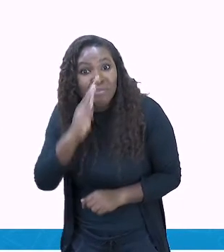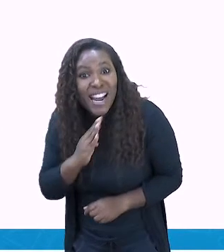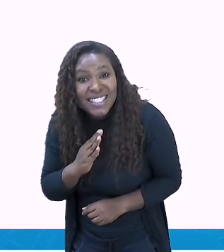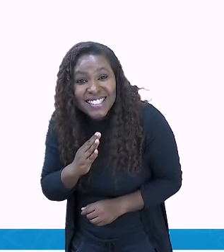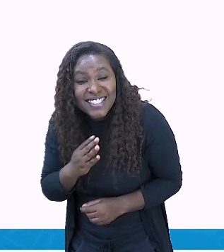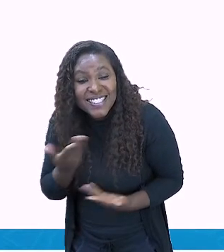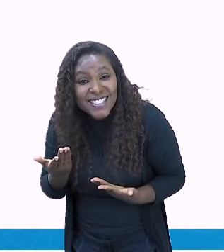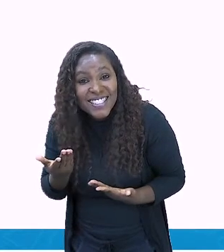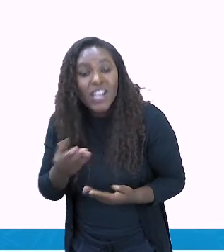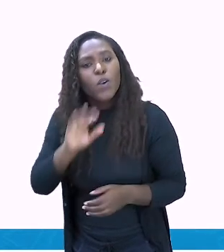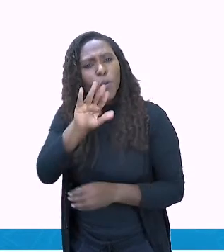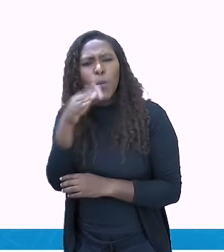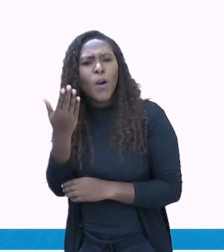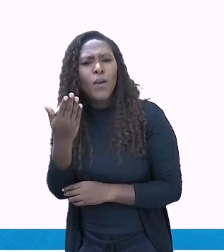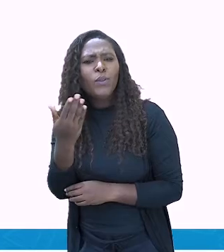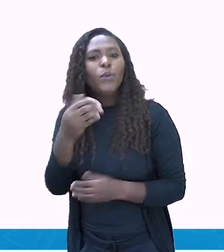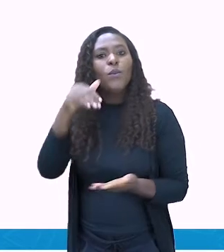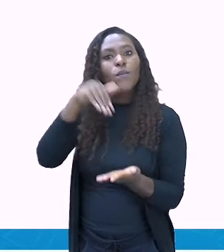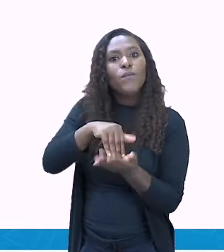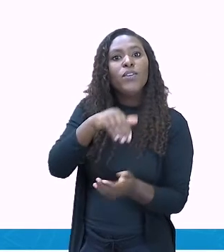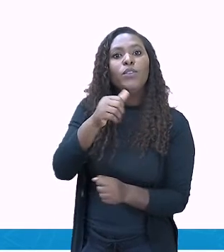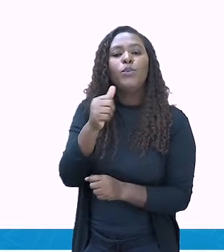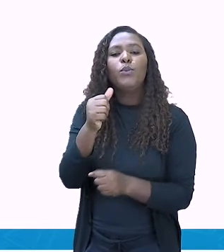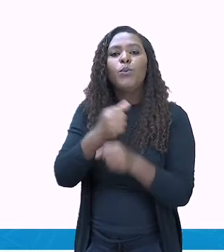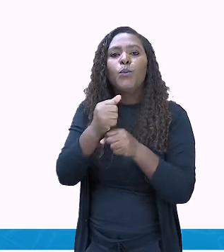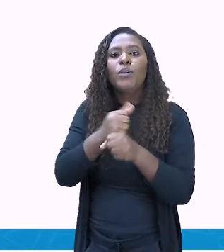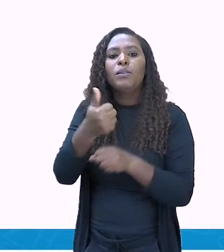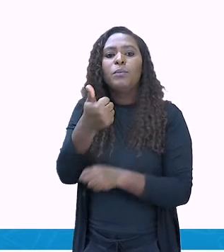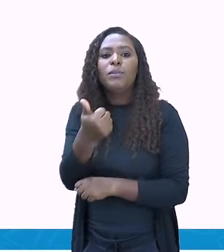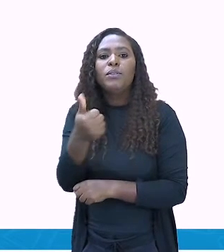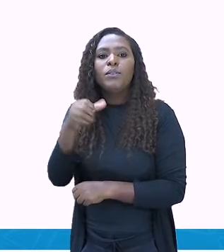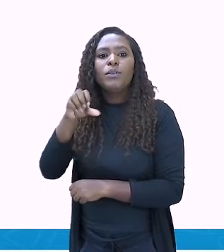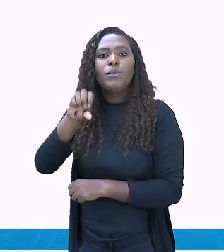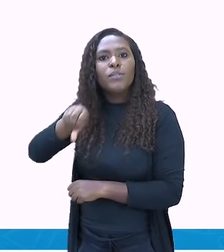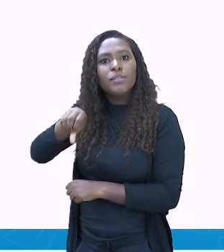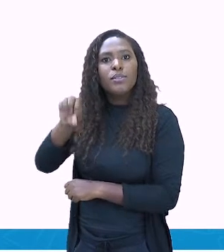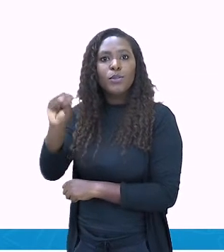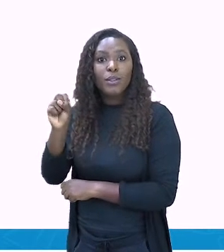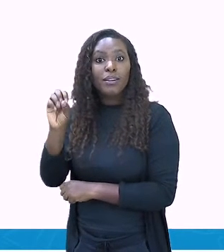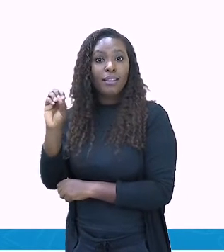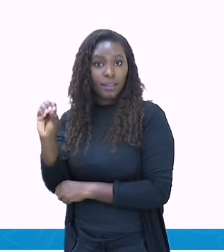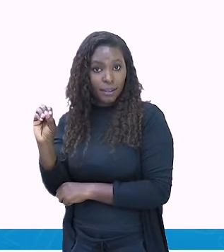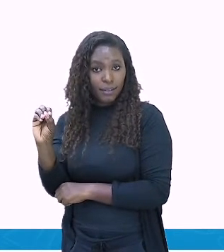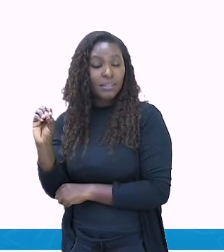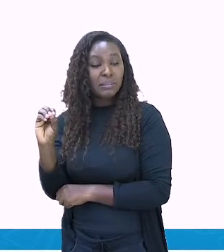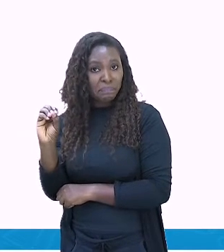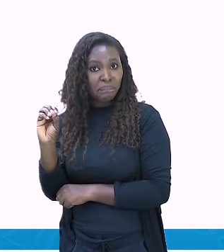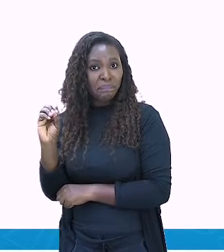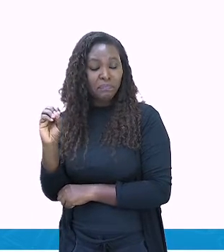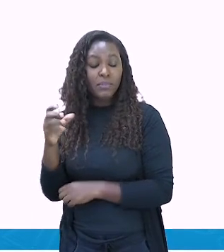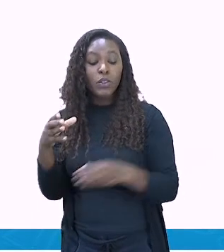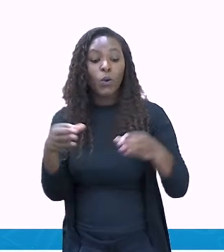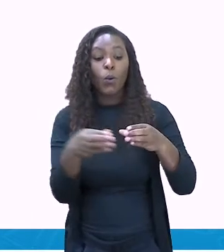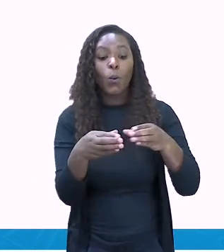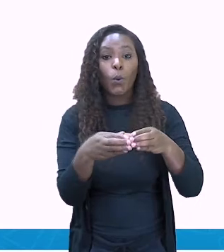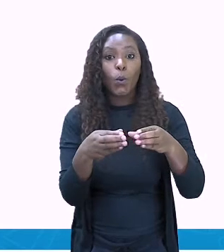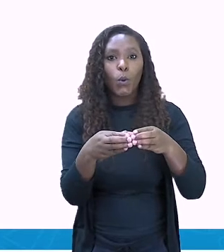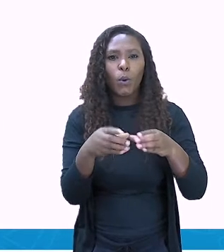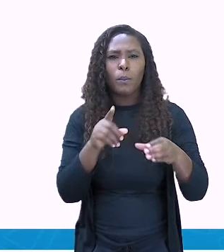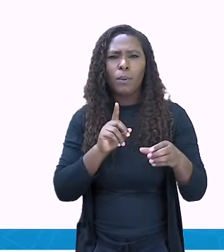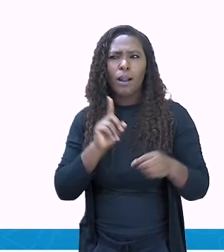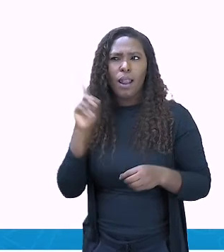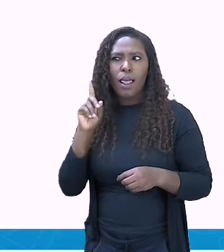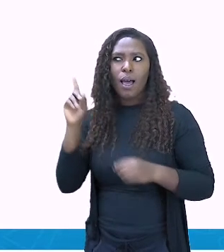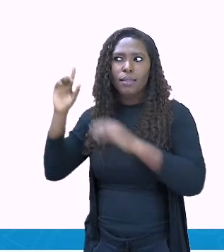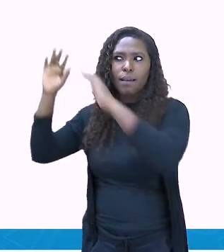de 1980, com grupos de periferia que se reuniam na Galeria 24